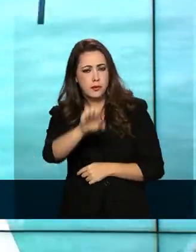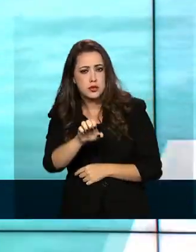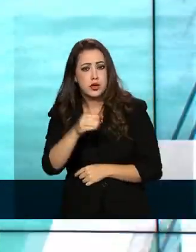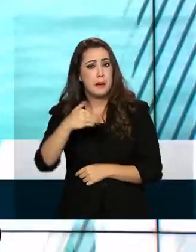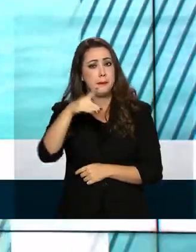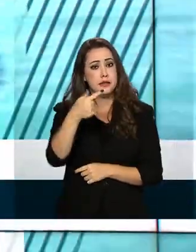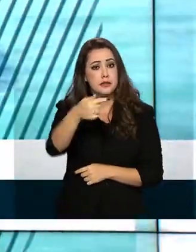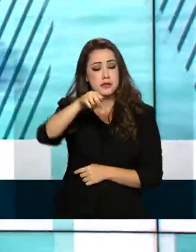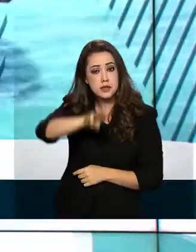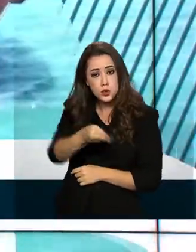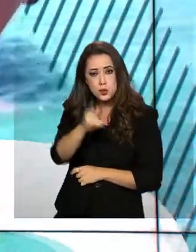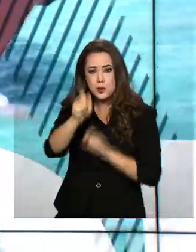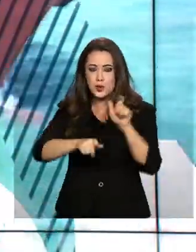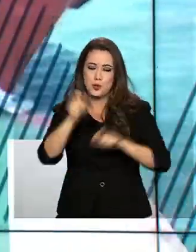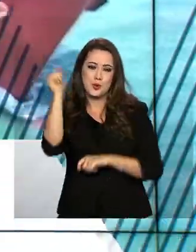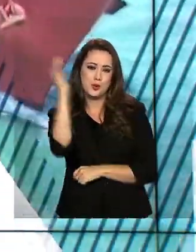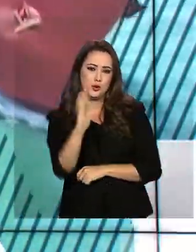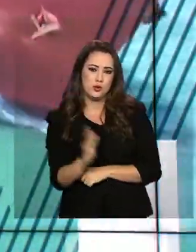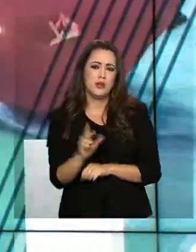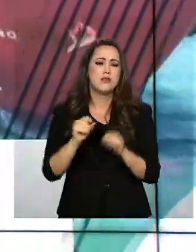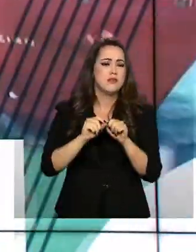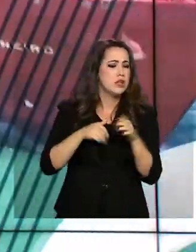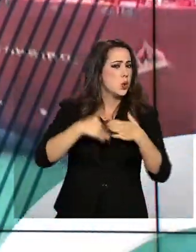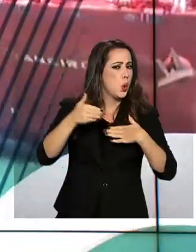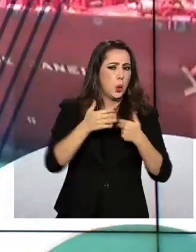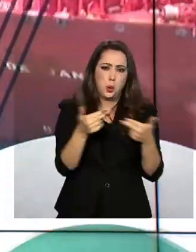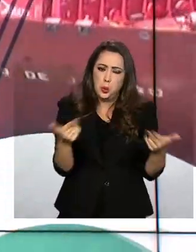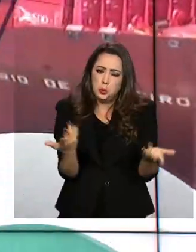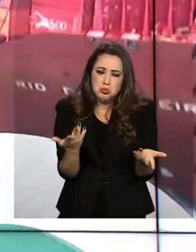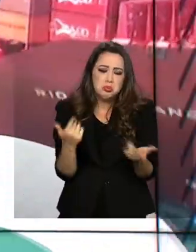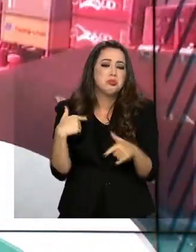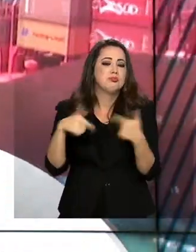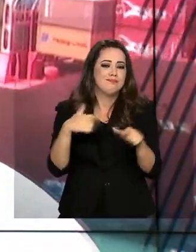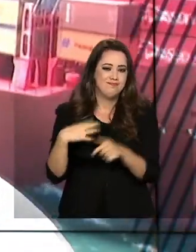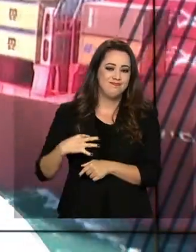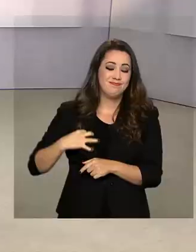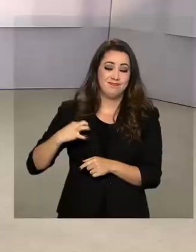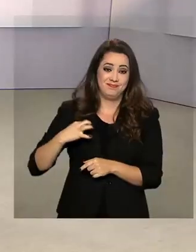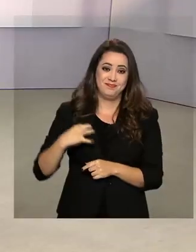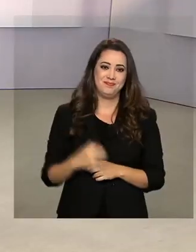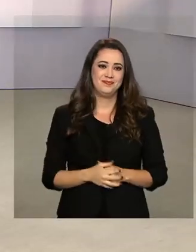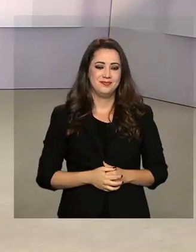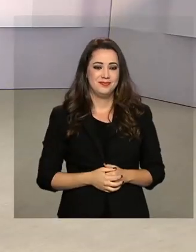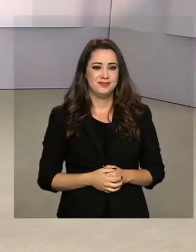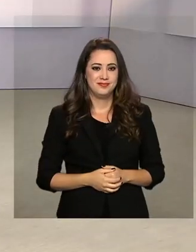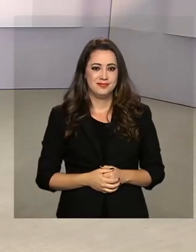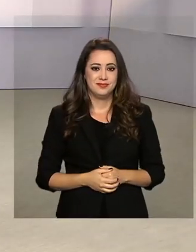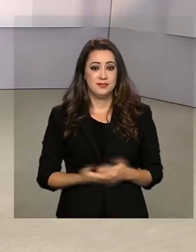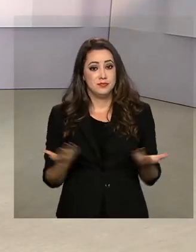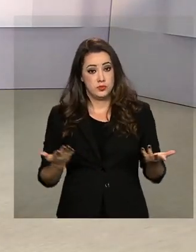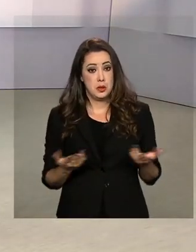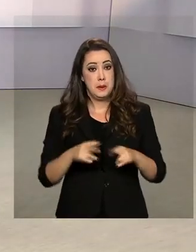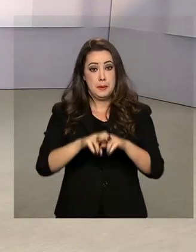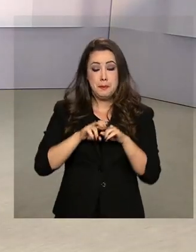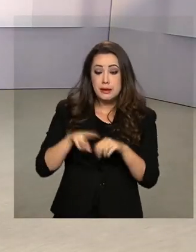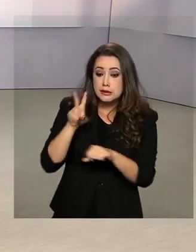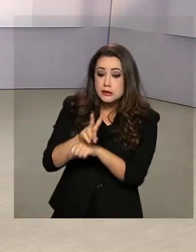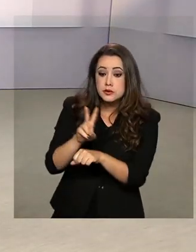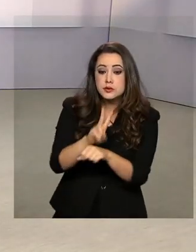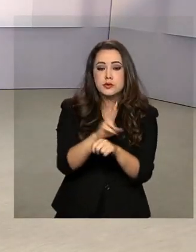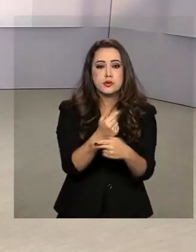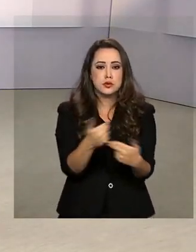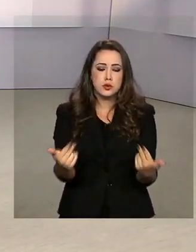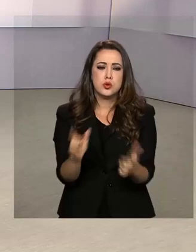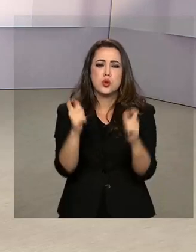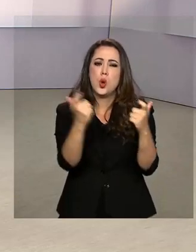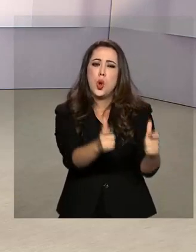7 milhões de pessoas no Brasil realizam algum tipo de trabalho voluntário. E seja em defesa de uma causa, de uma